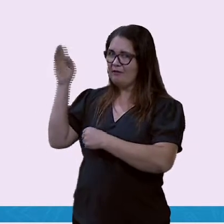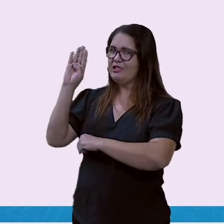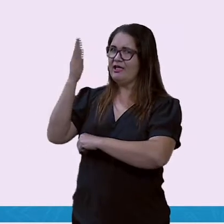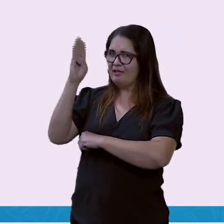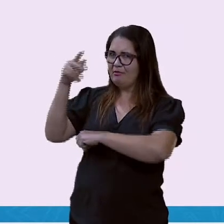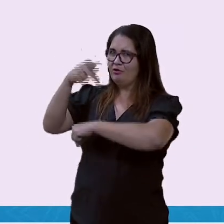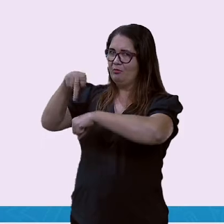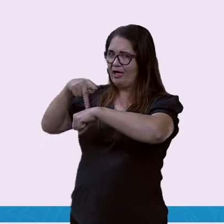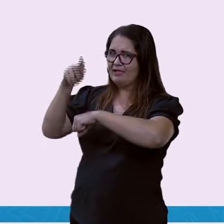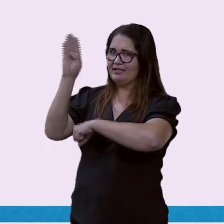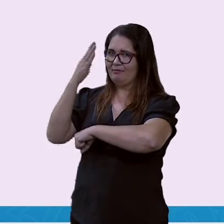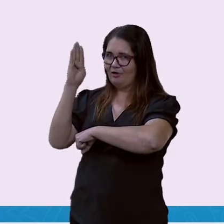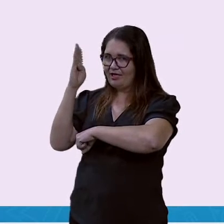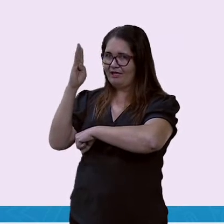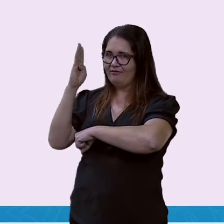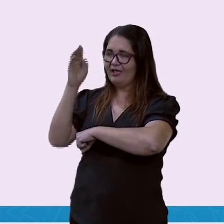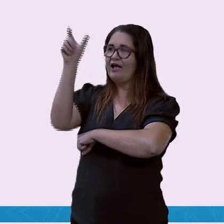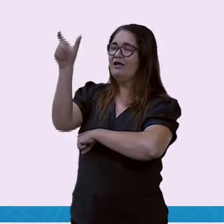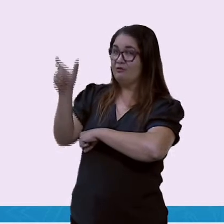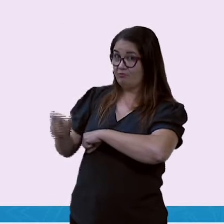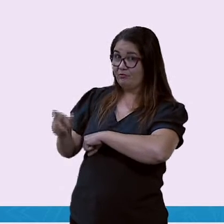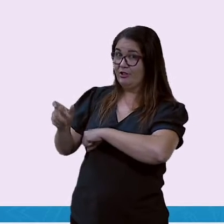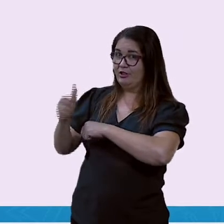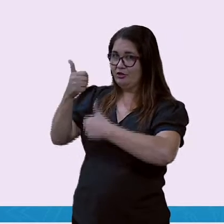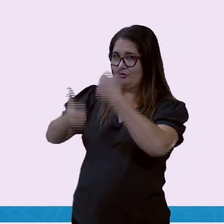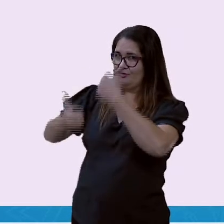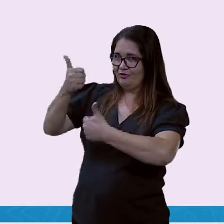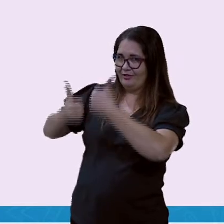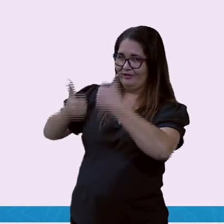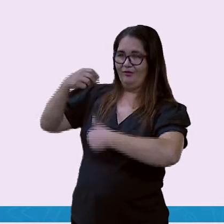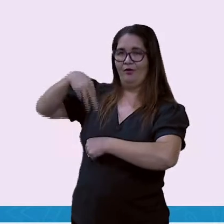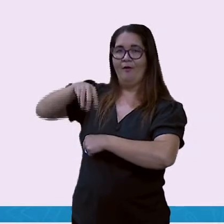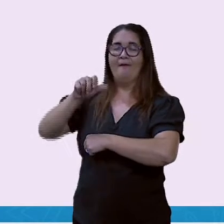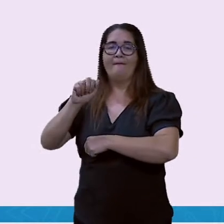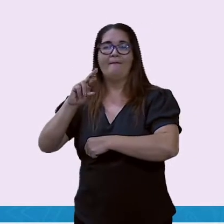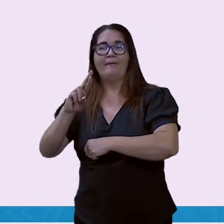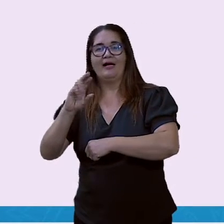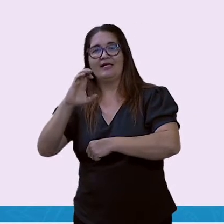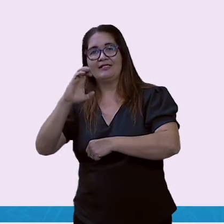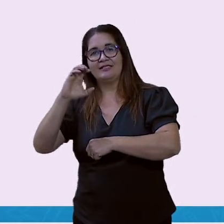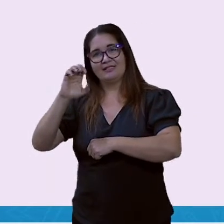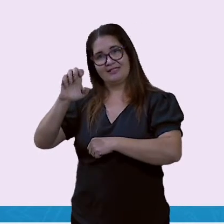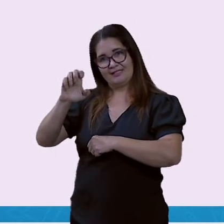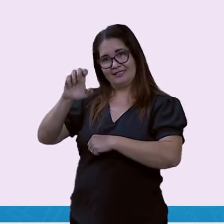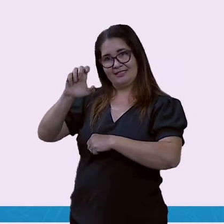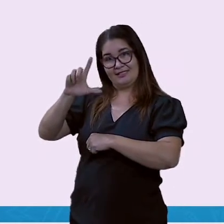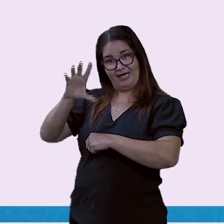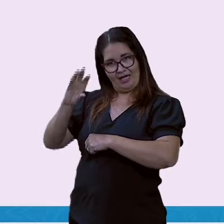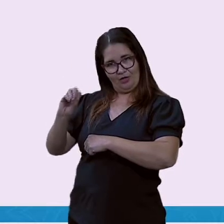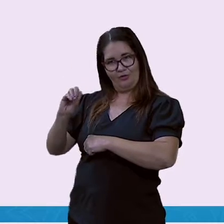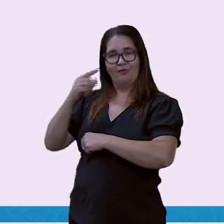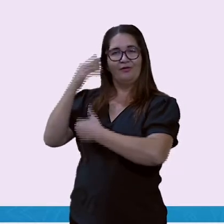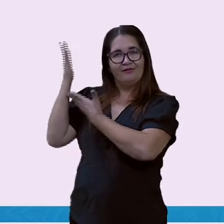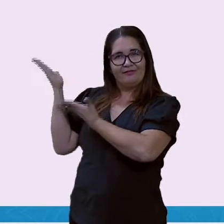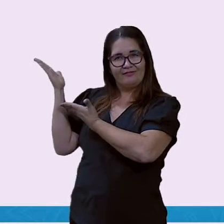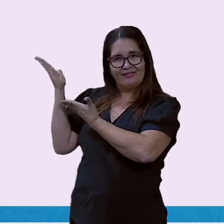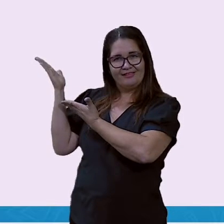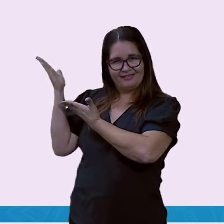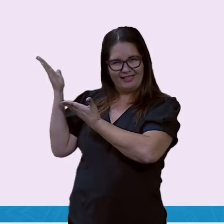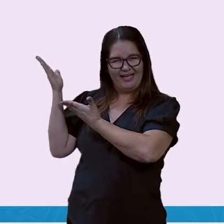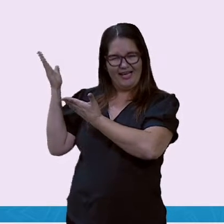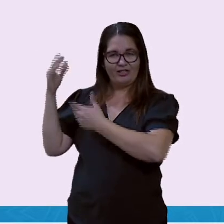Marcelo Martins, mais para o futebol mineiro, é o Marcelo Moreno, né? Joga aí no